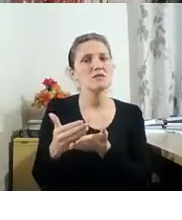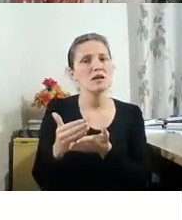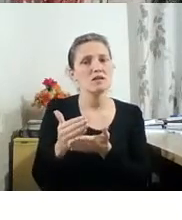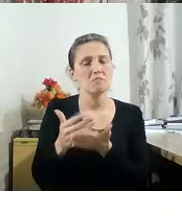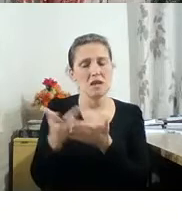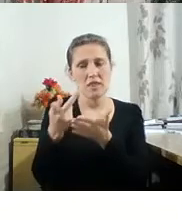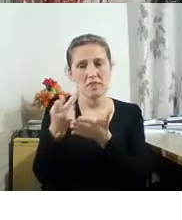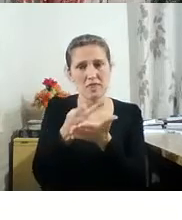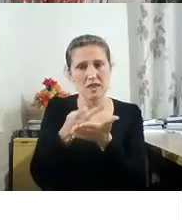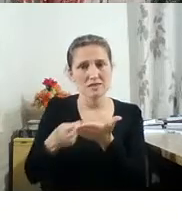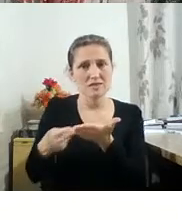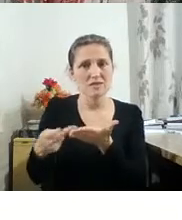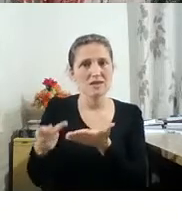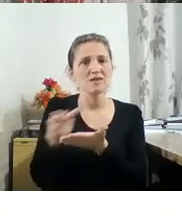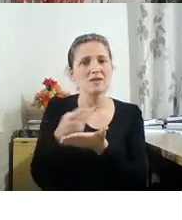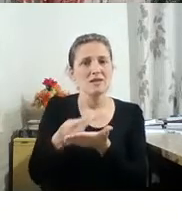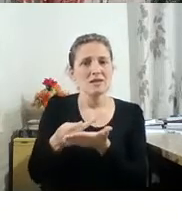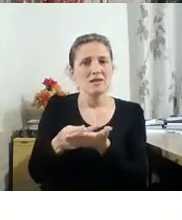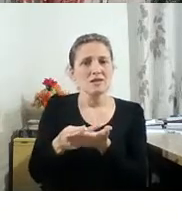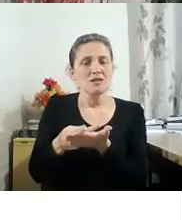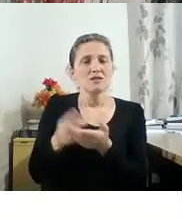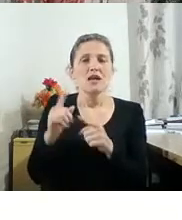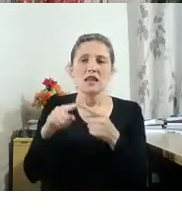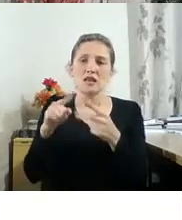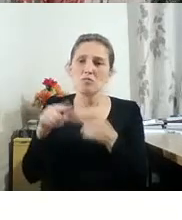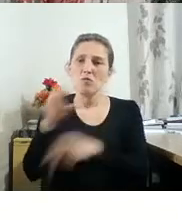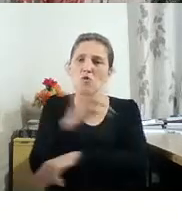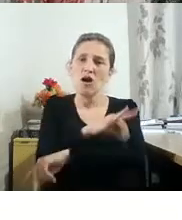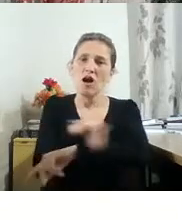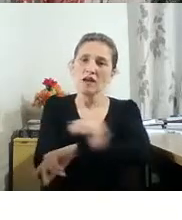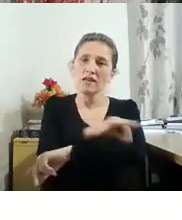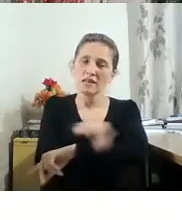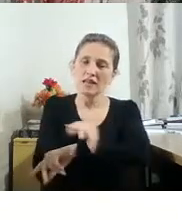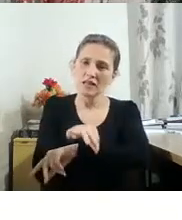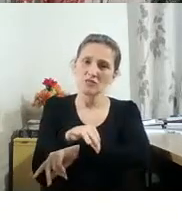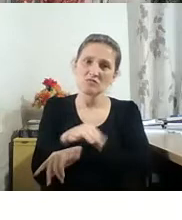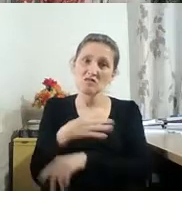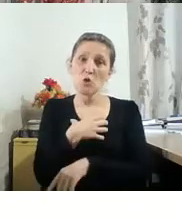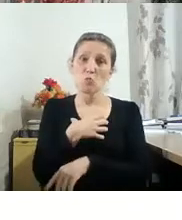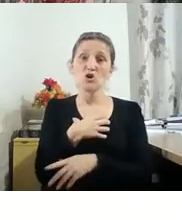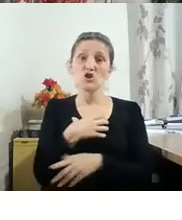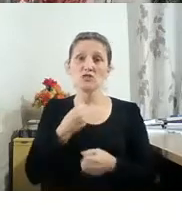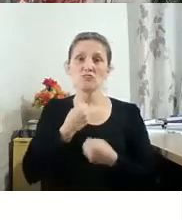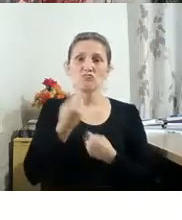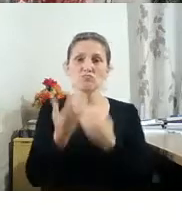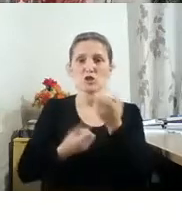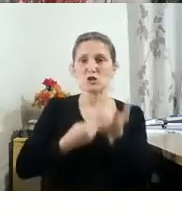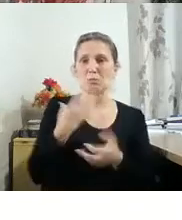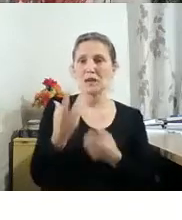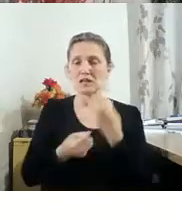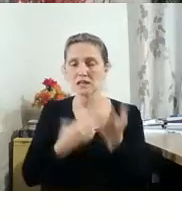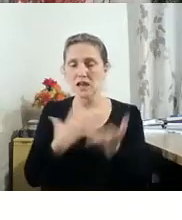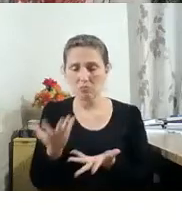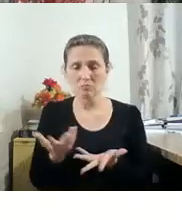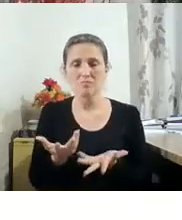desenhista, né, que foi, ou como arquiteto, foram as minhas primeiras formas de expressão.